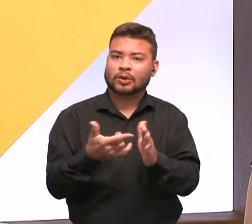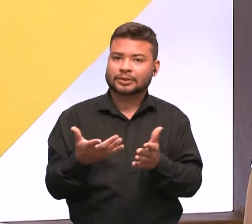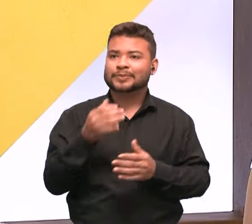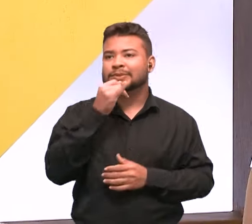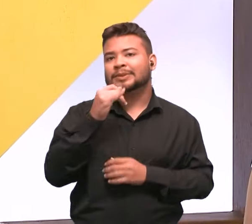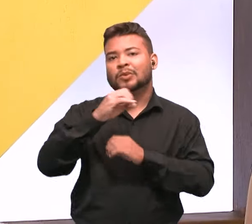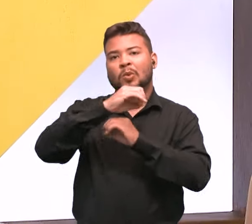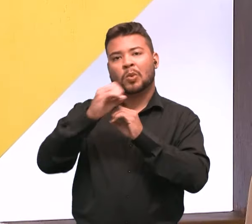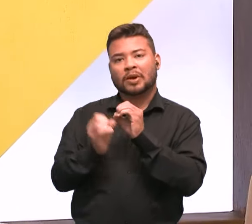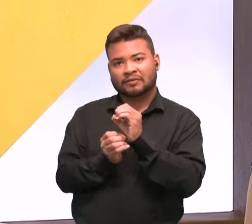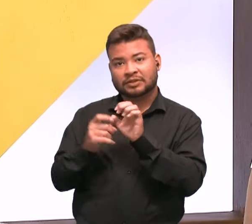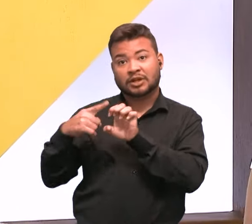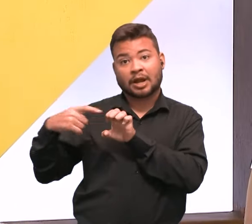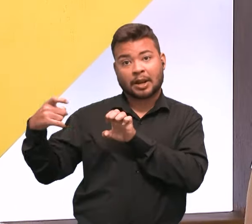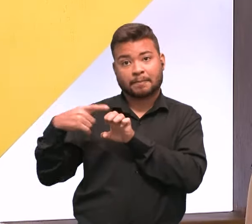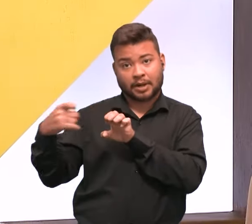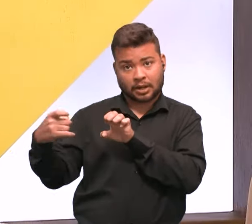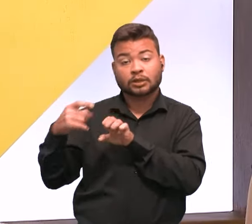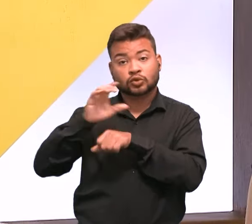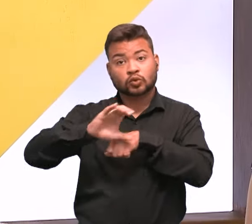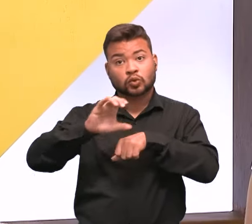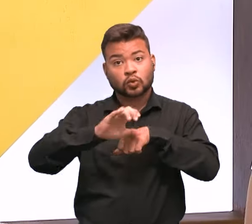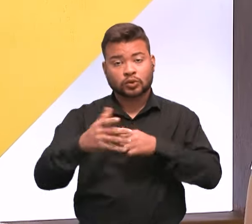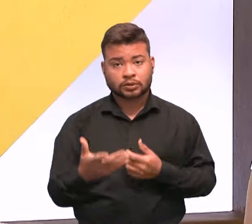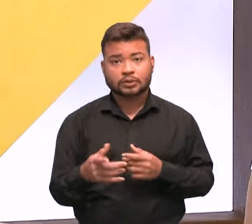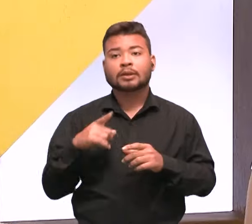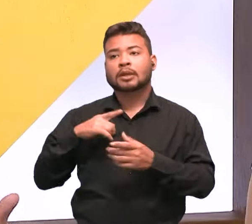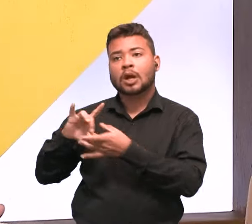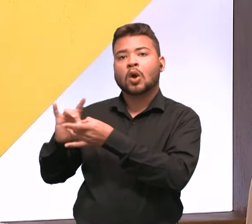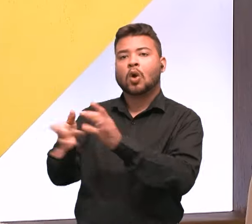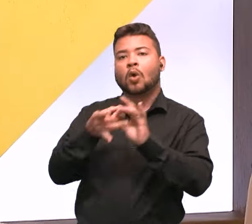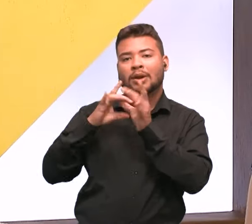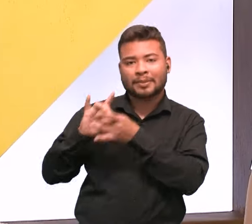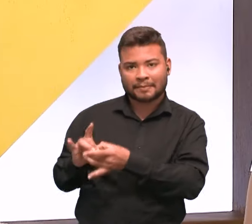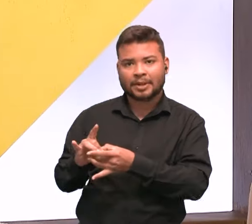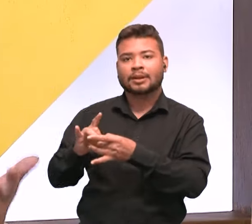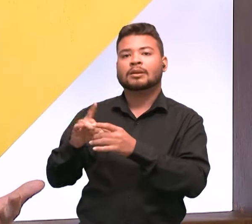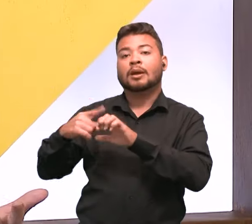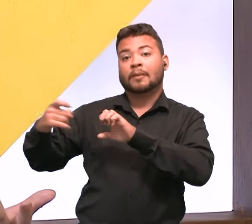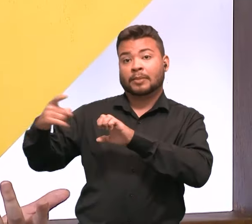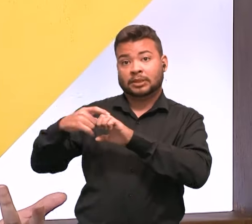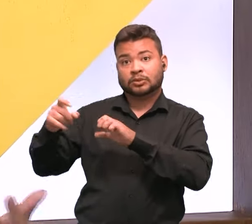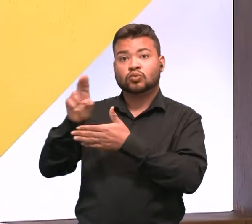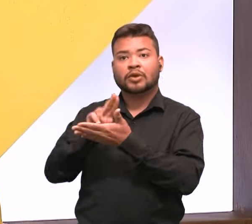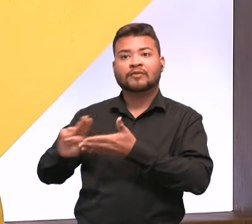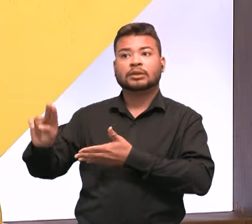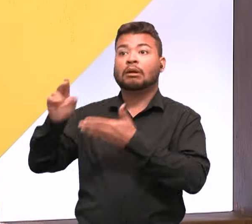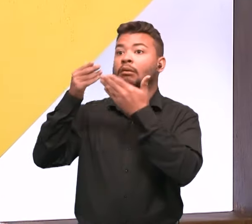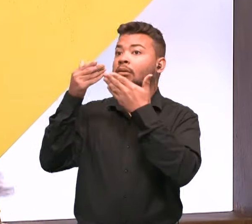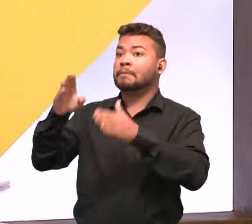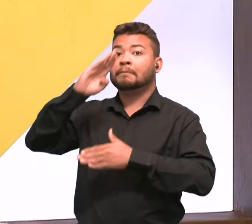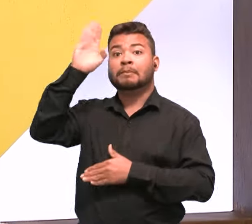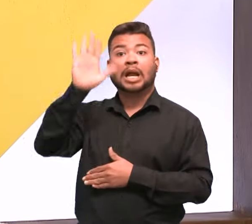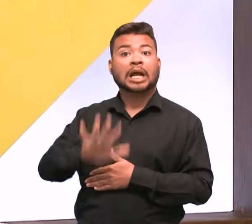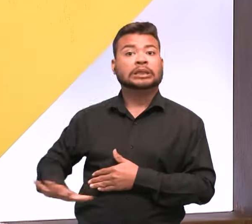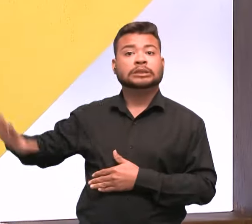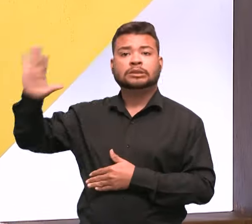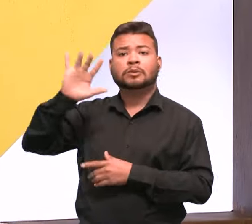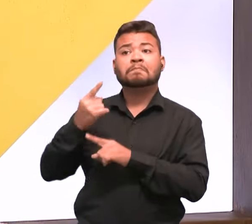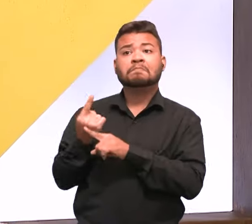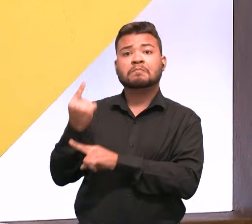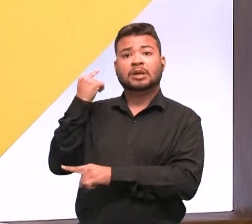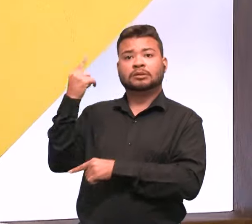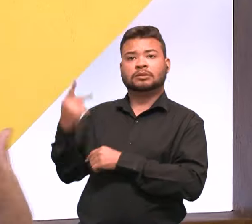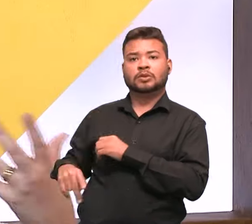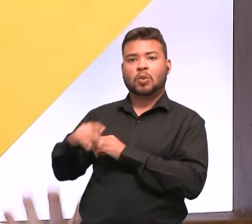Empreende, que é um curso de empreendedorismo, Olimpíada de Empreendedorismo Universitária, que hoje é aberta para todo o Brasil. Na época que eu participei, ainda era